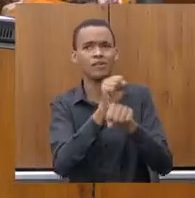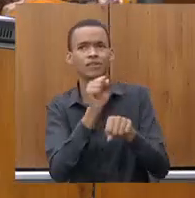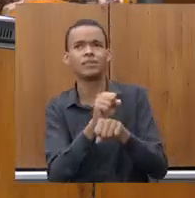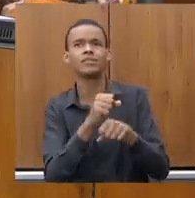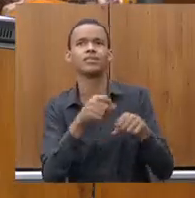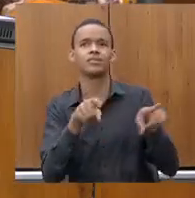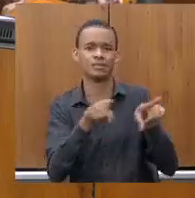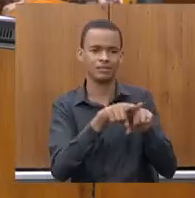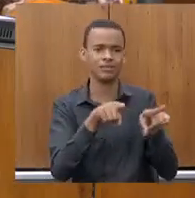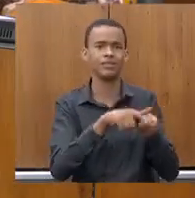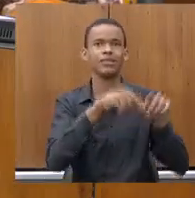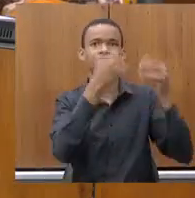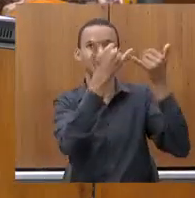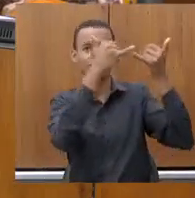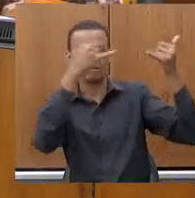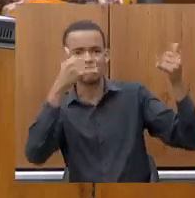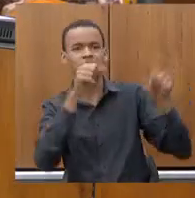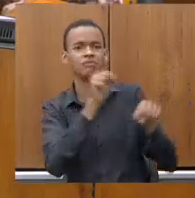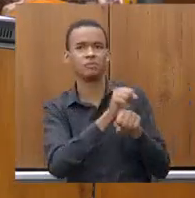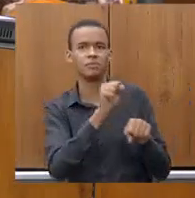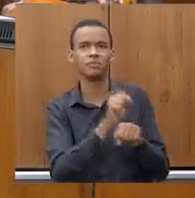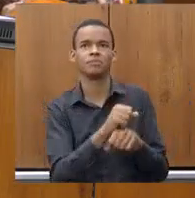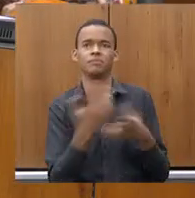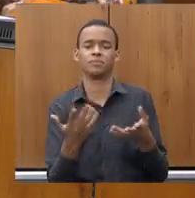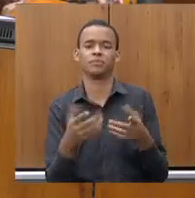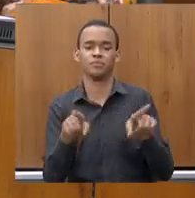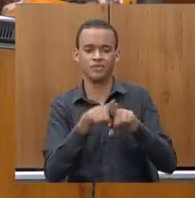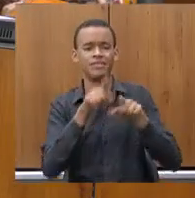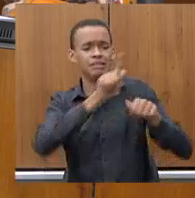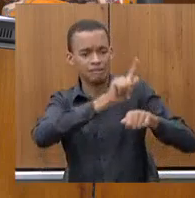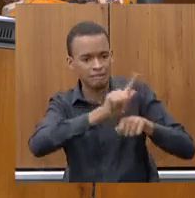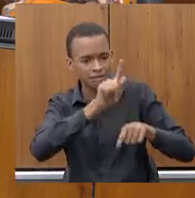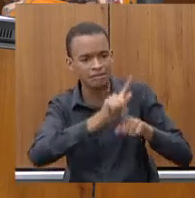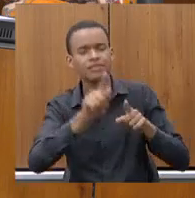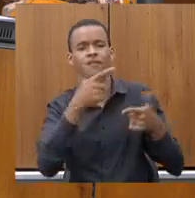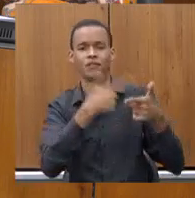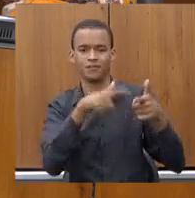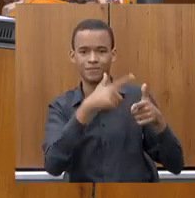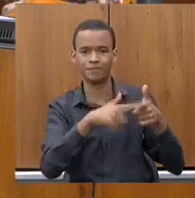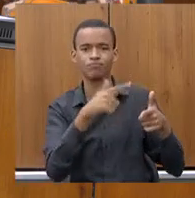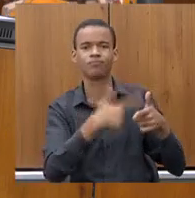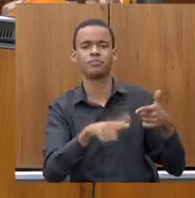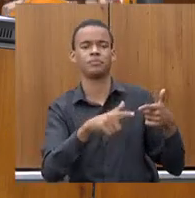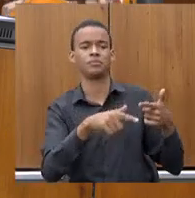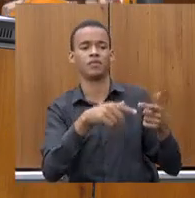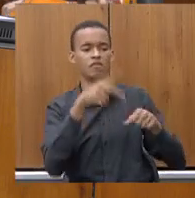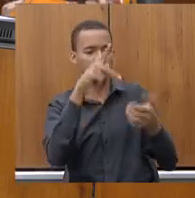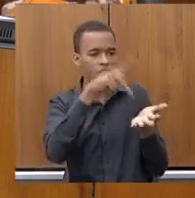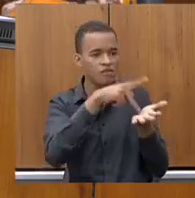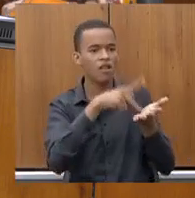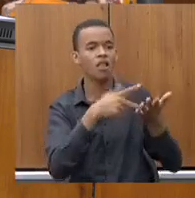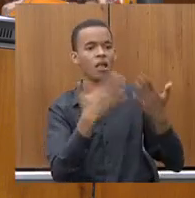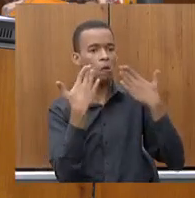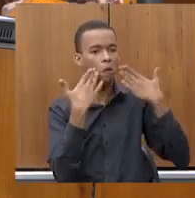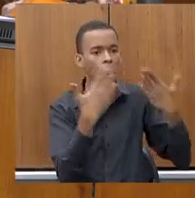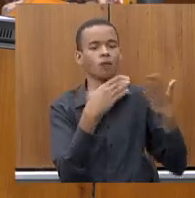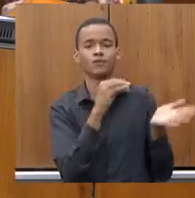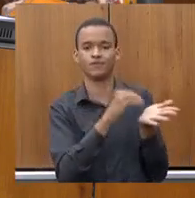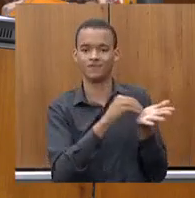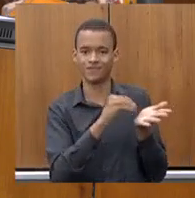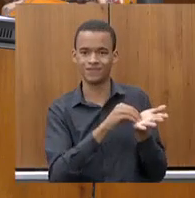tudo em cima. problemas na gestão, na transparência, na dificuldade em